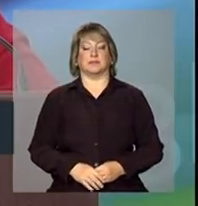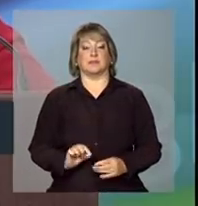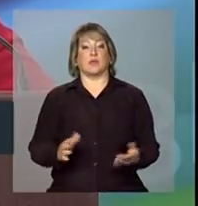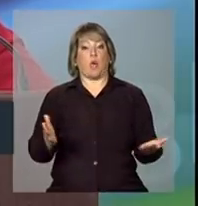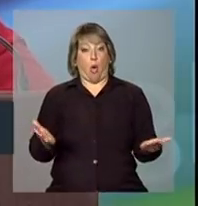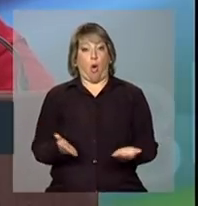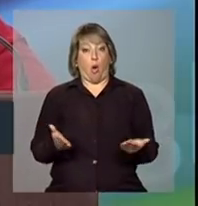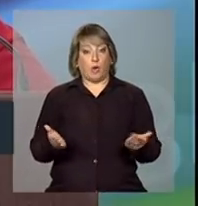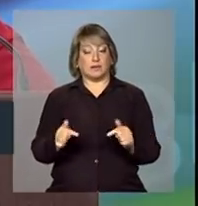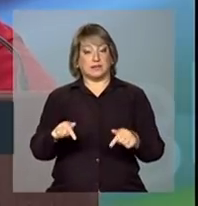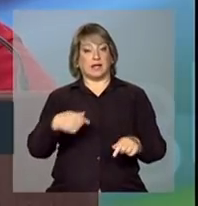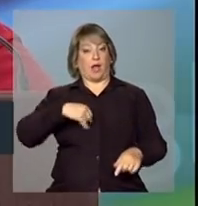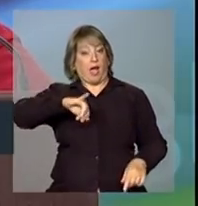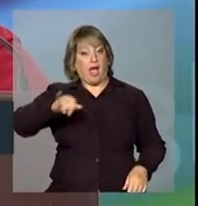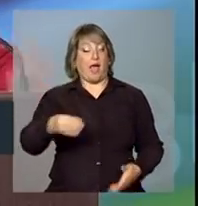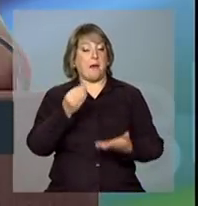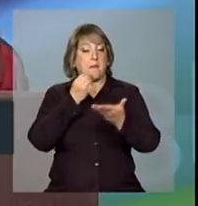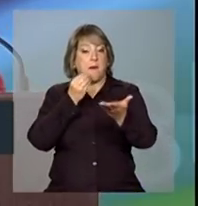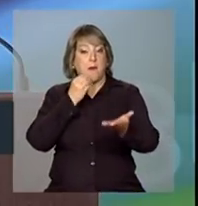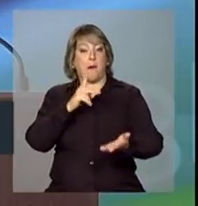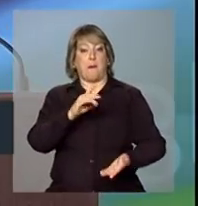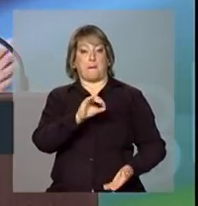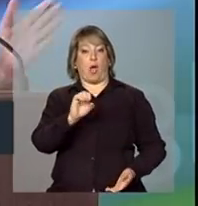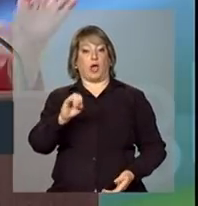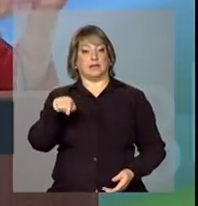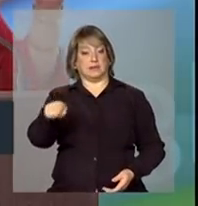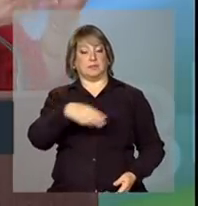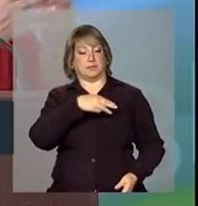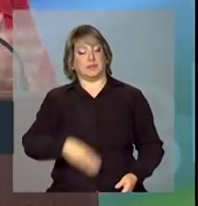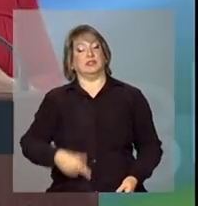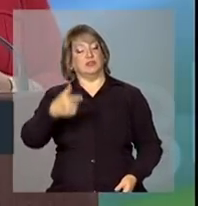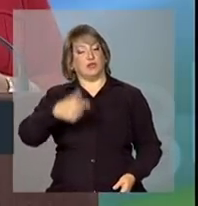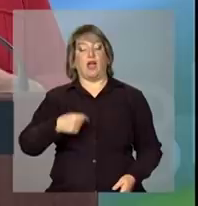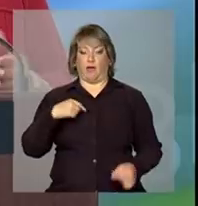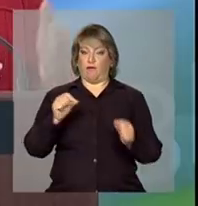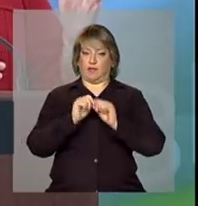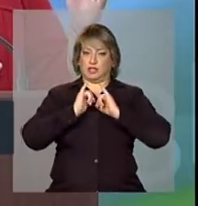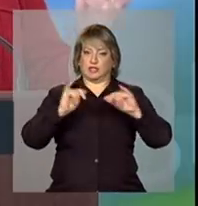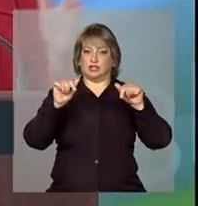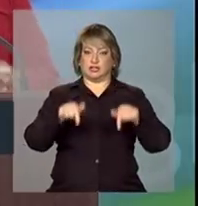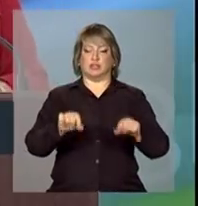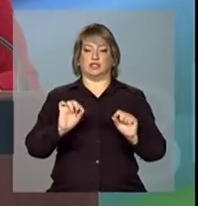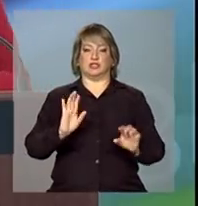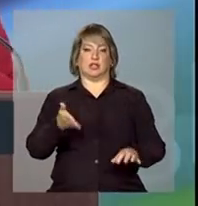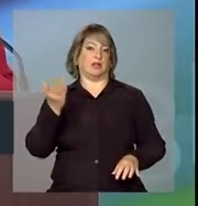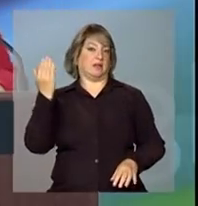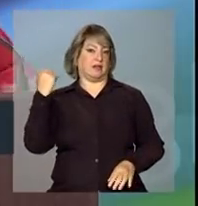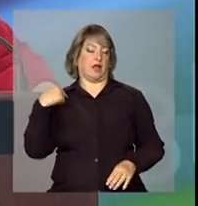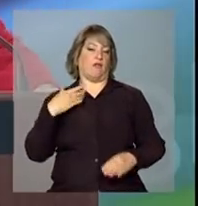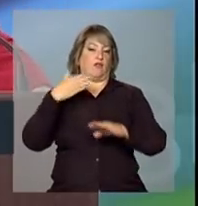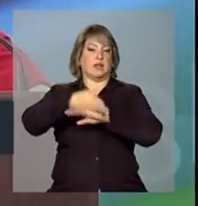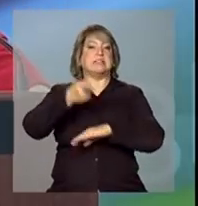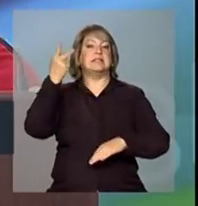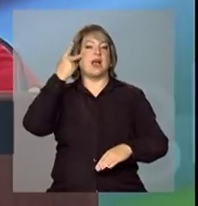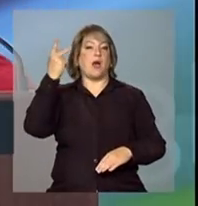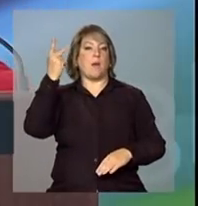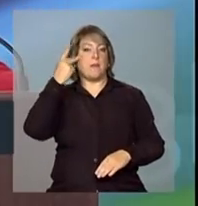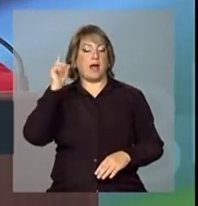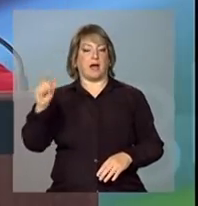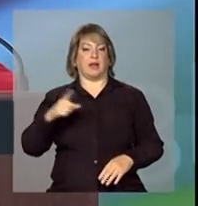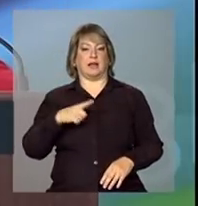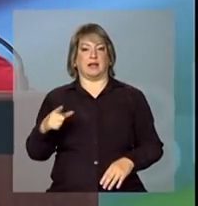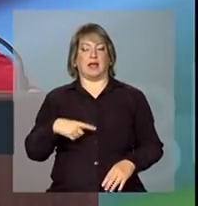hoje, aqui, eu aproveito a posse do ministro para, mais uma vez, eu fiz esse anúncio quando eu compareci em São Paulo à posse da